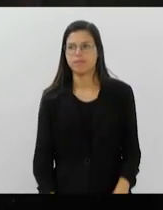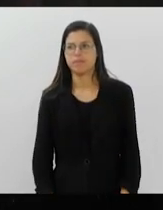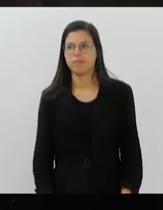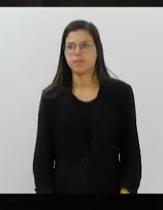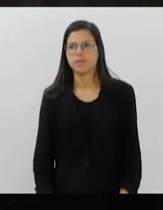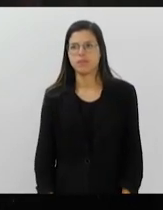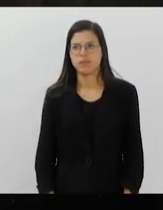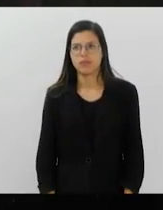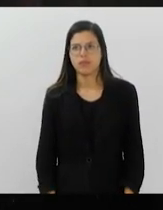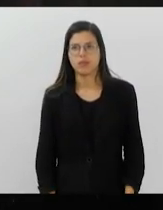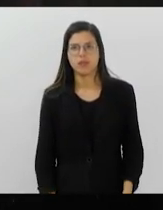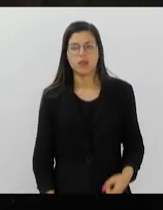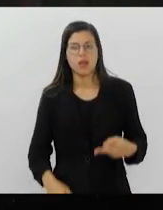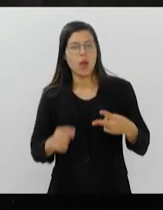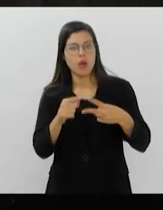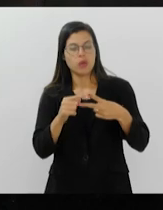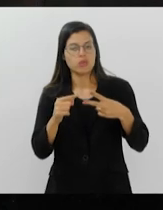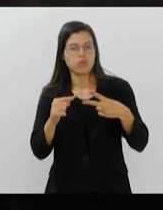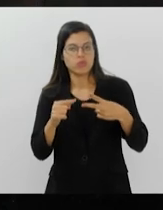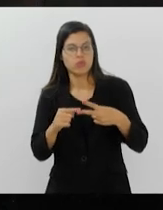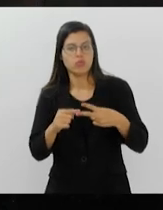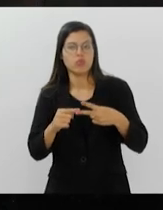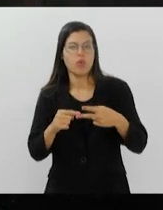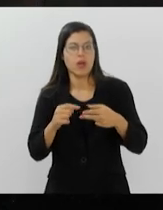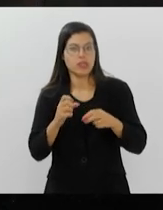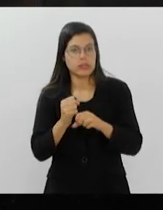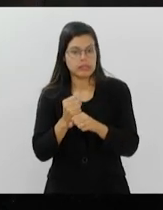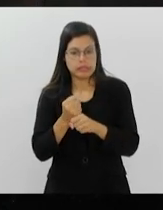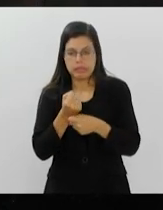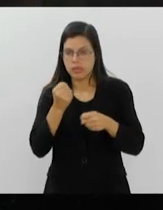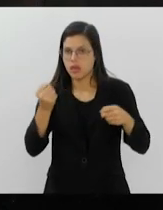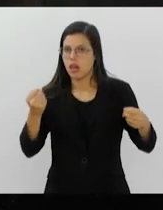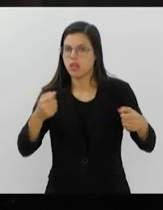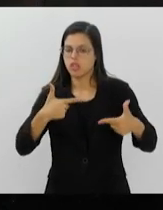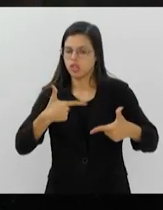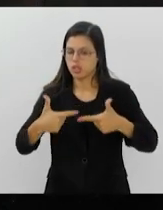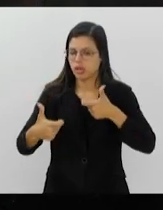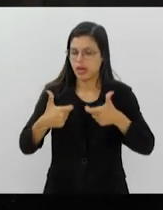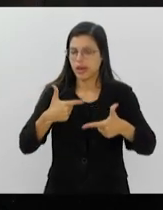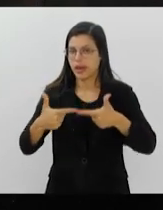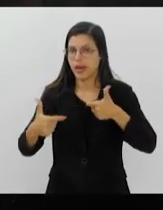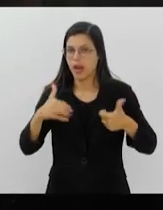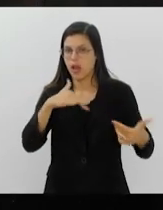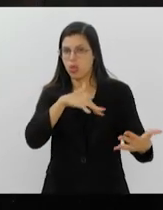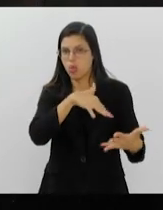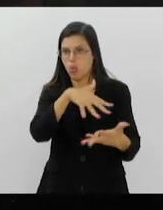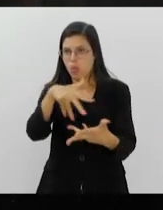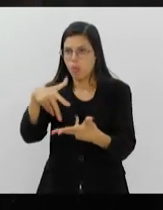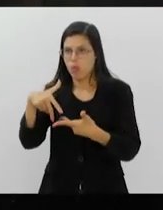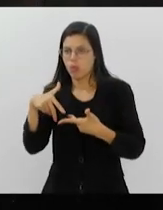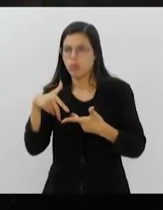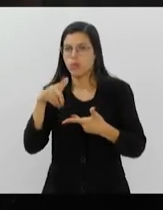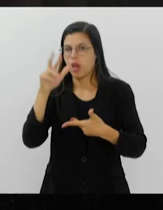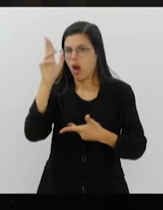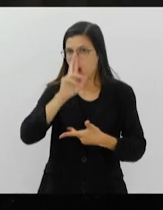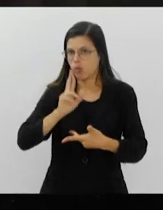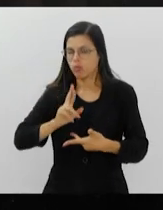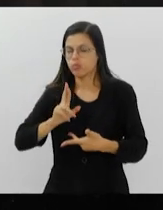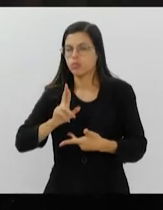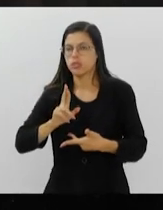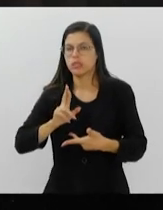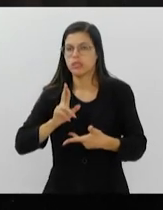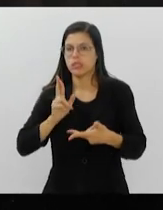As duas maiores guerras instaladas hoje no mundo que a invasão da Rússia